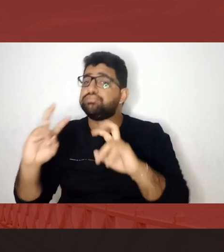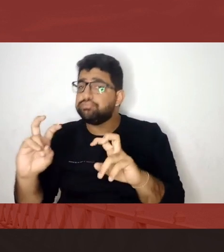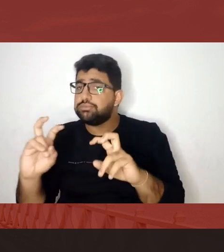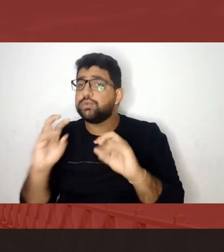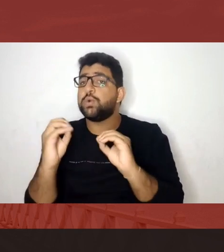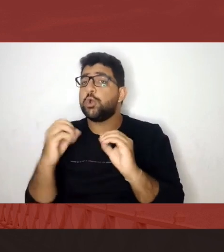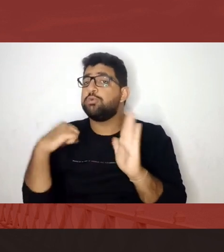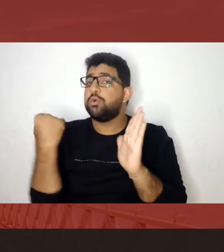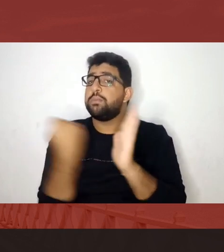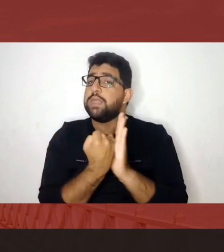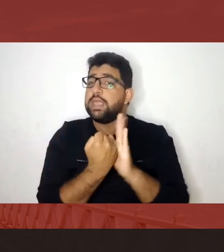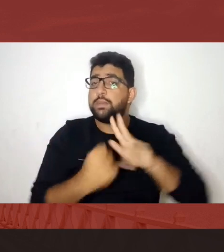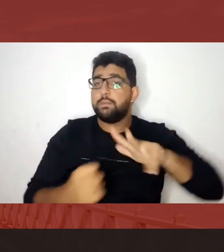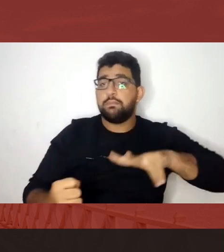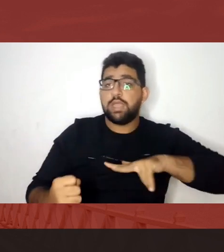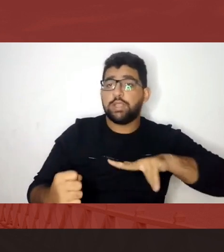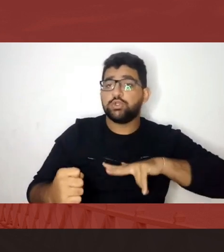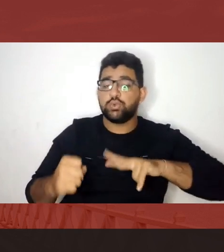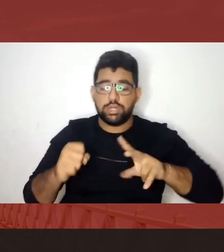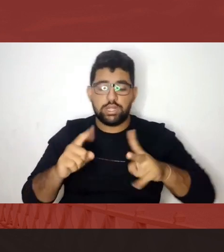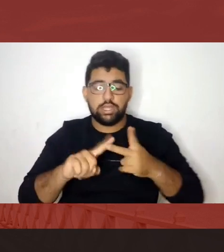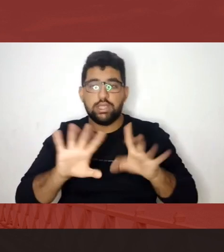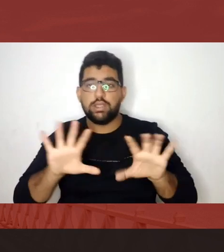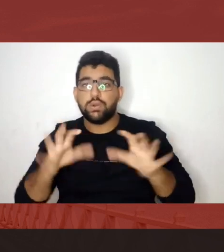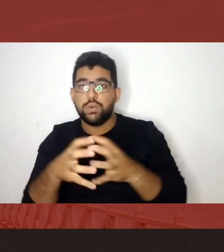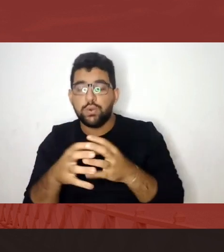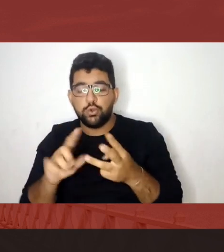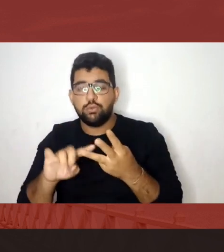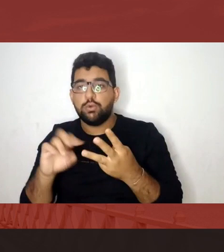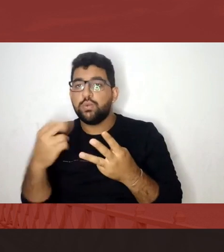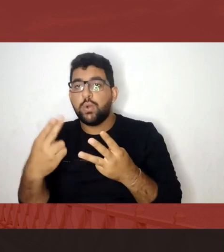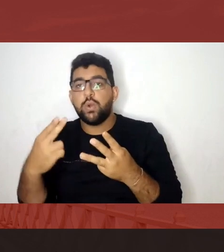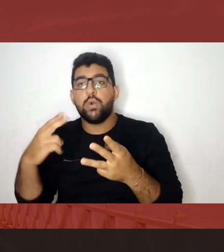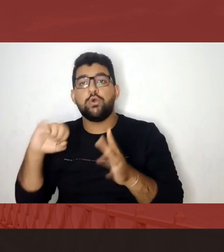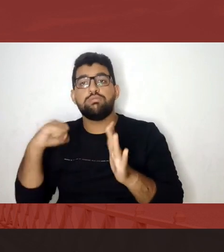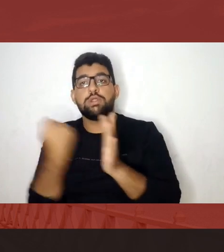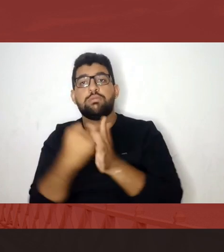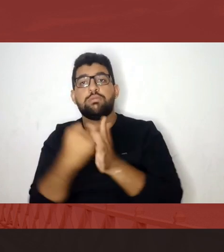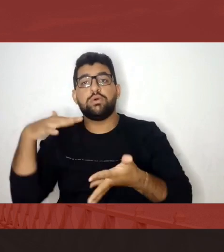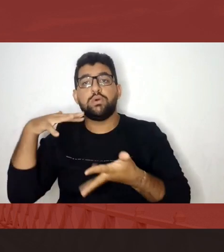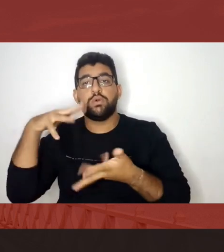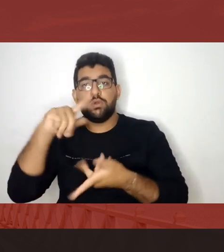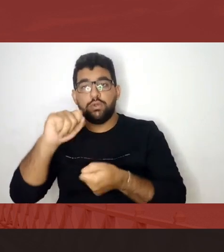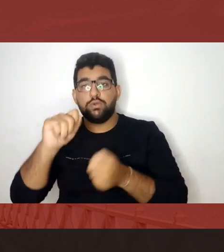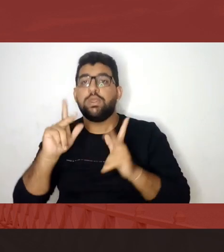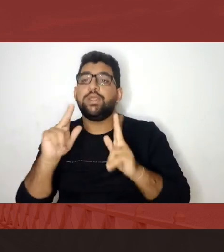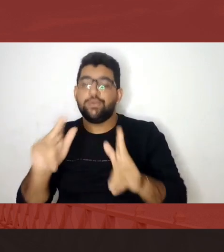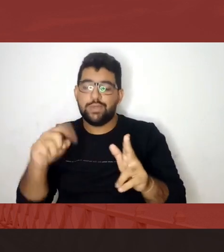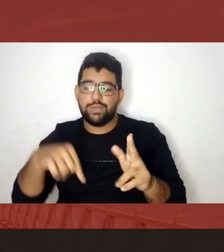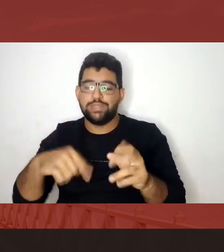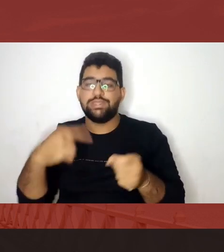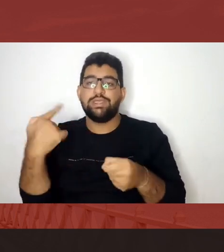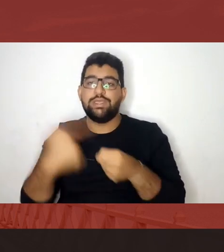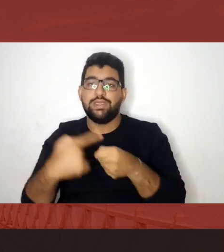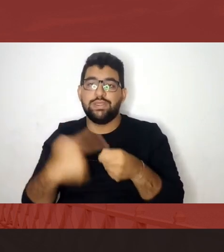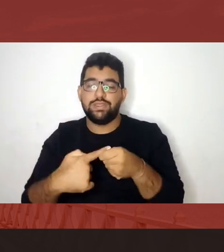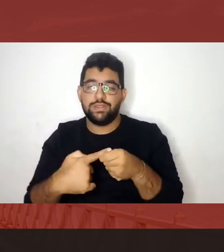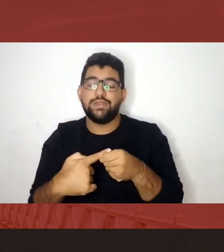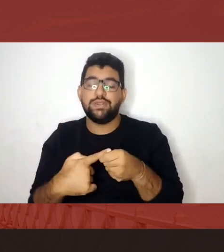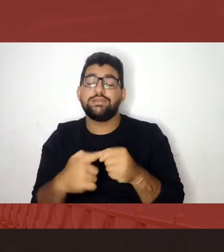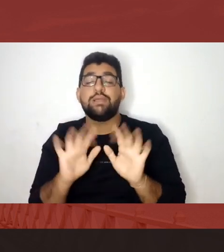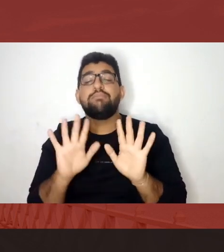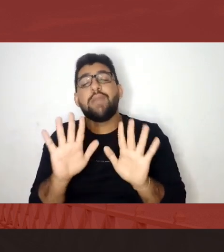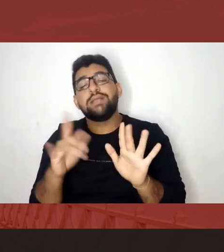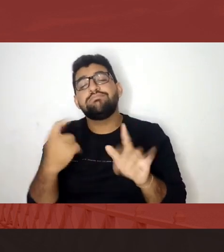pessoal, ou coletivo, ou patrimônio mundial, como é o caso do nosso município. Mas aí a gente